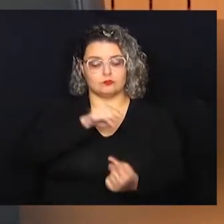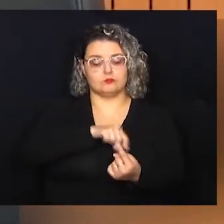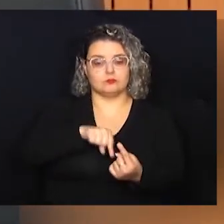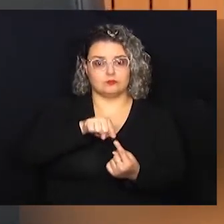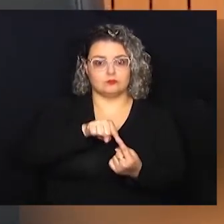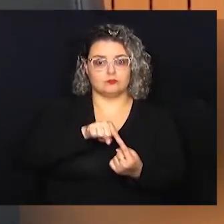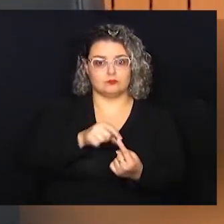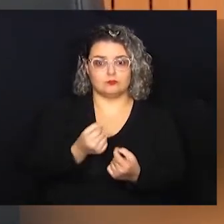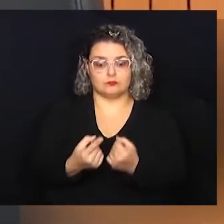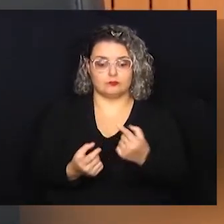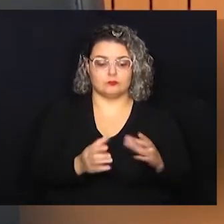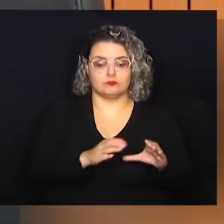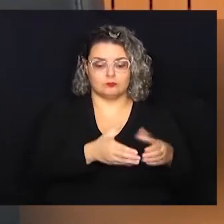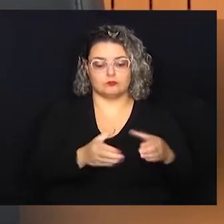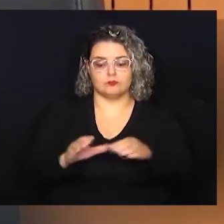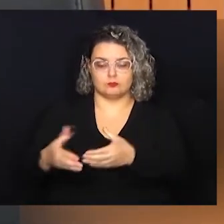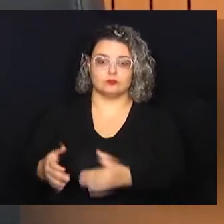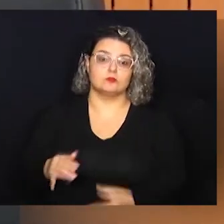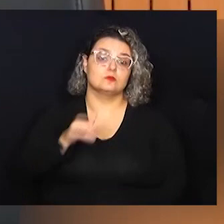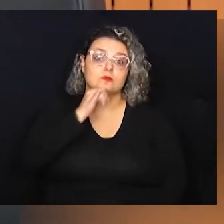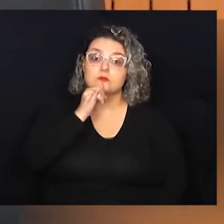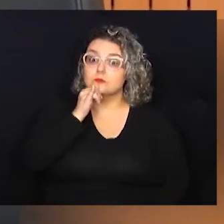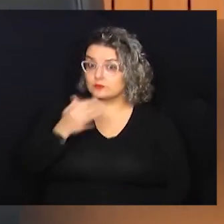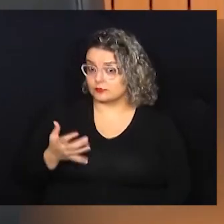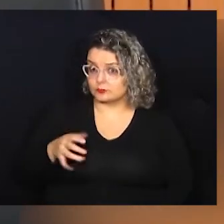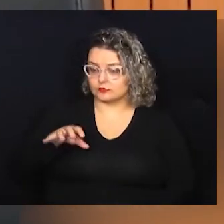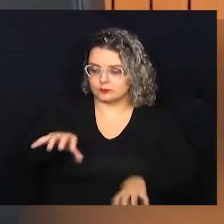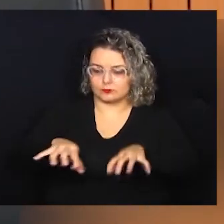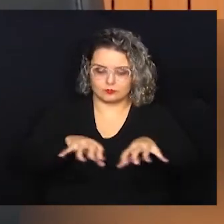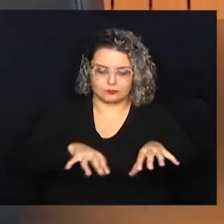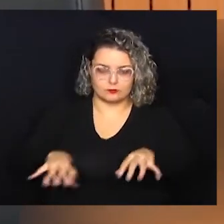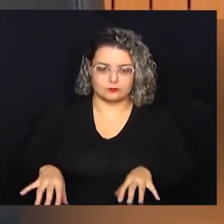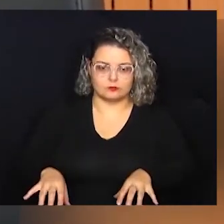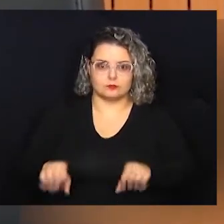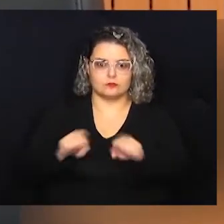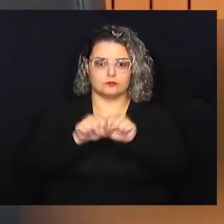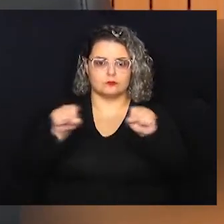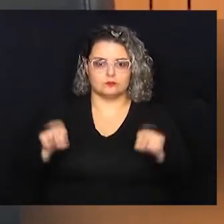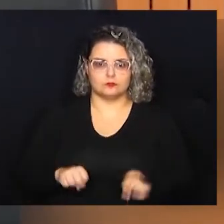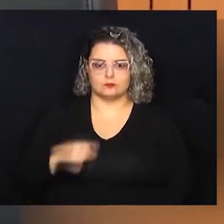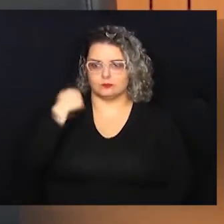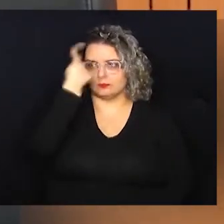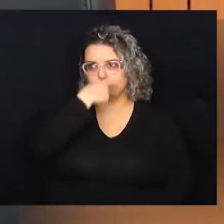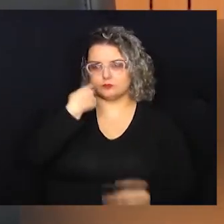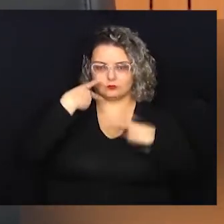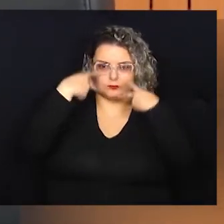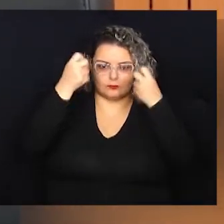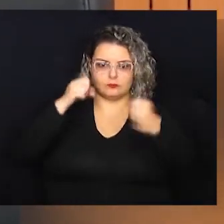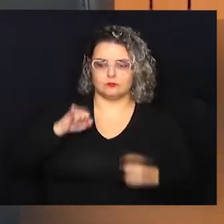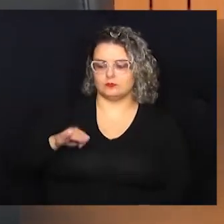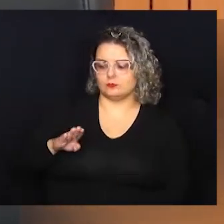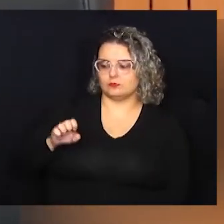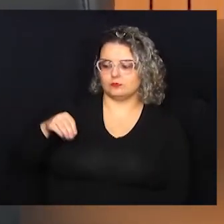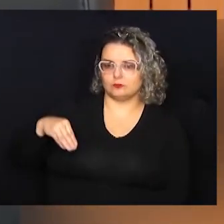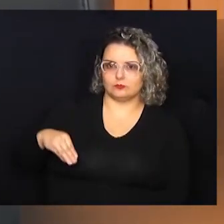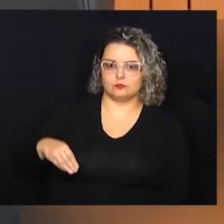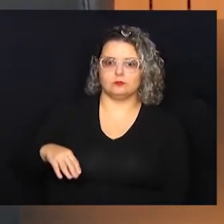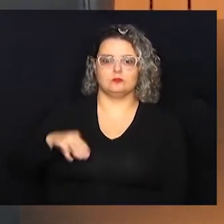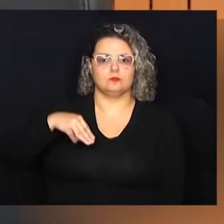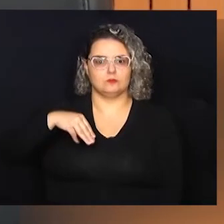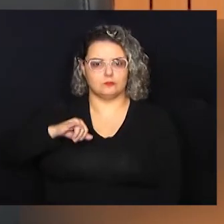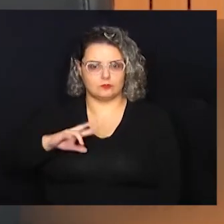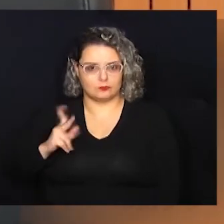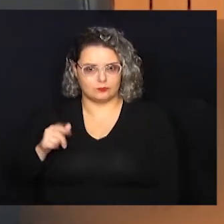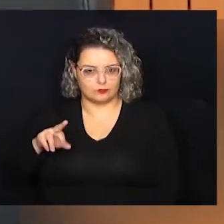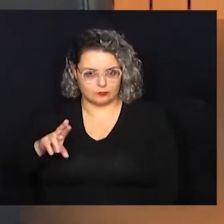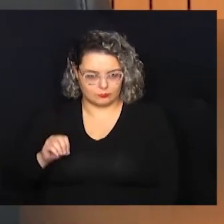alguns grupos específicos. Então, por exemplo, ela mapeou sistemas de reconhecimento facial da IBM, da